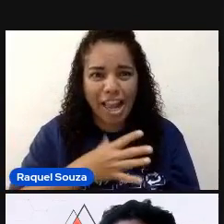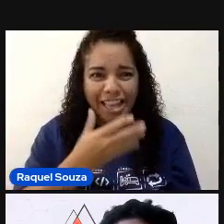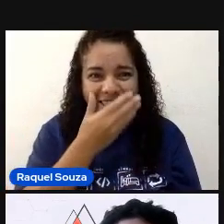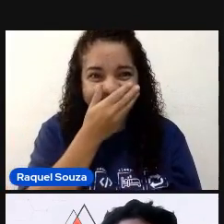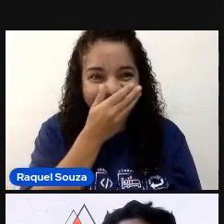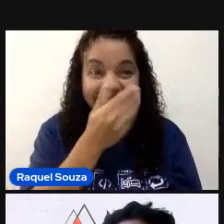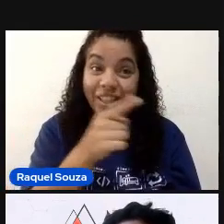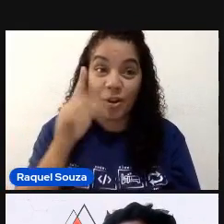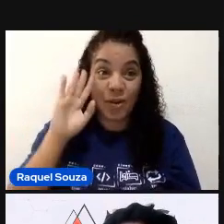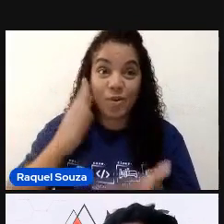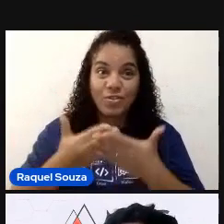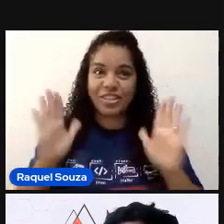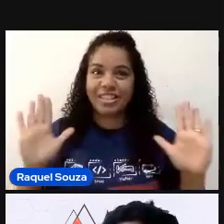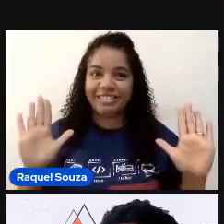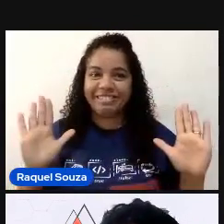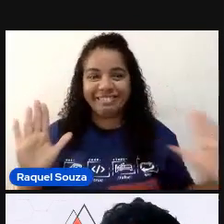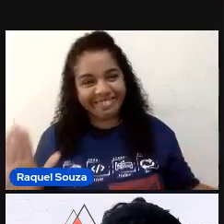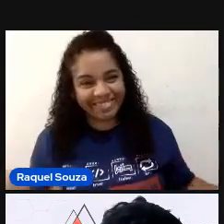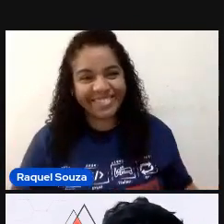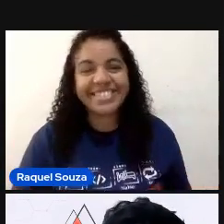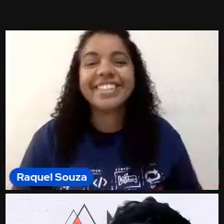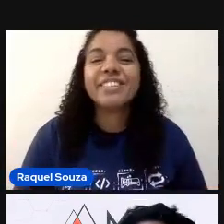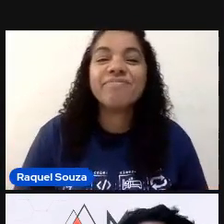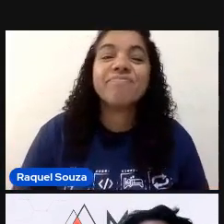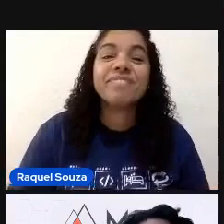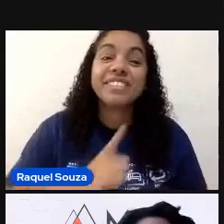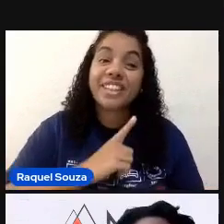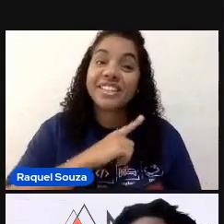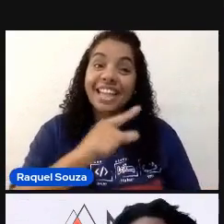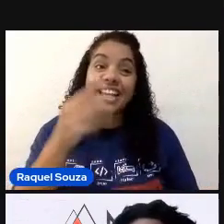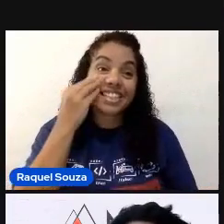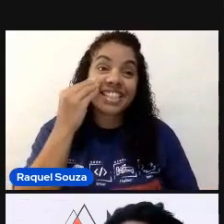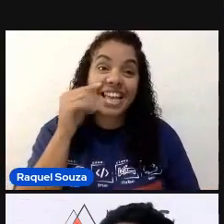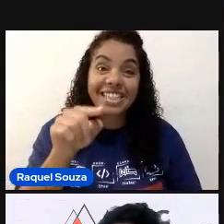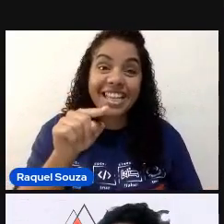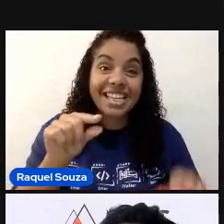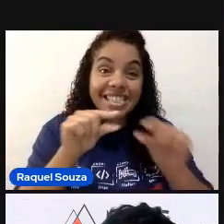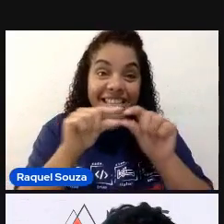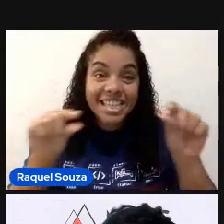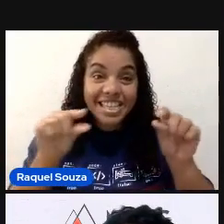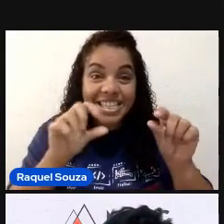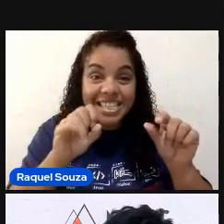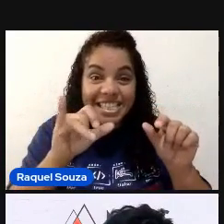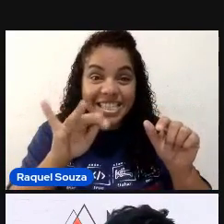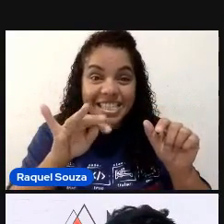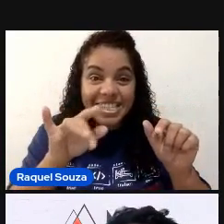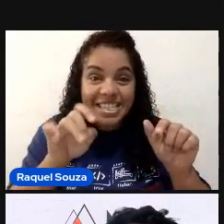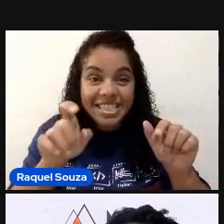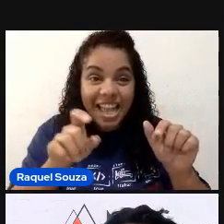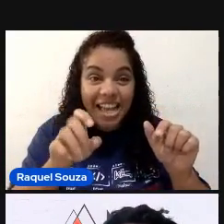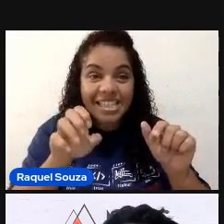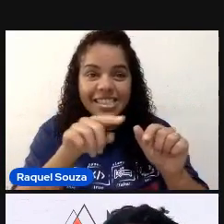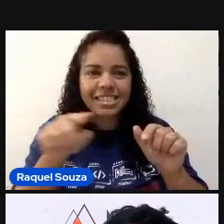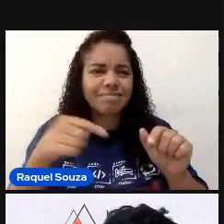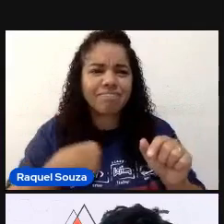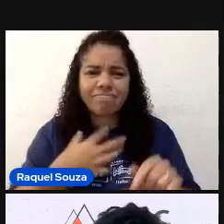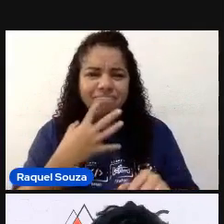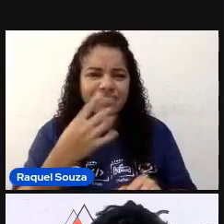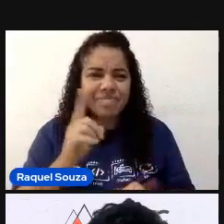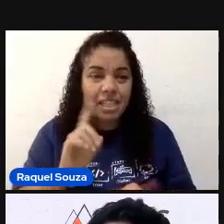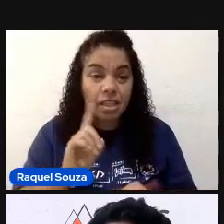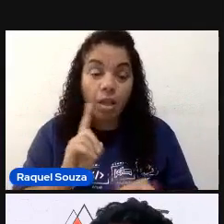confiem. Então, eu tenho um teste. Essa sintaxe, igual eu falei para vocês. Talvez, quem não conheça